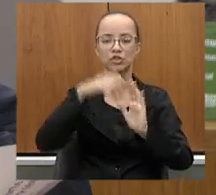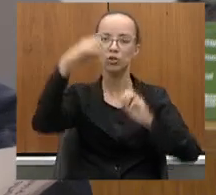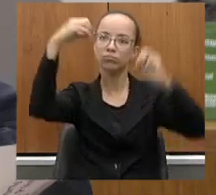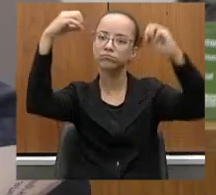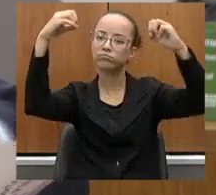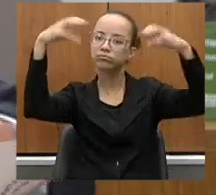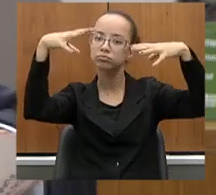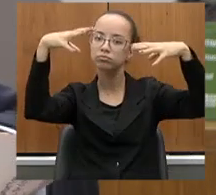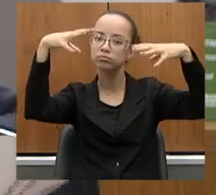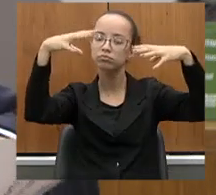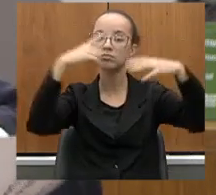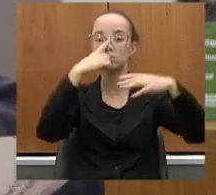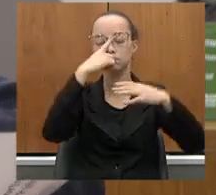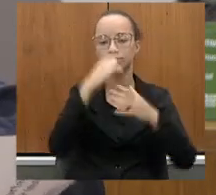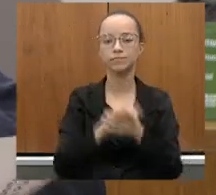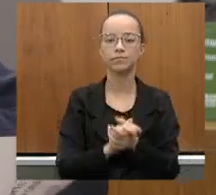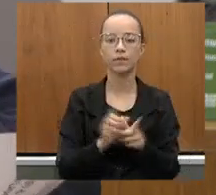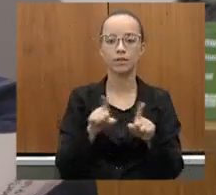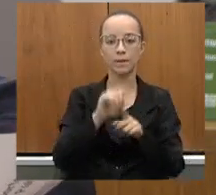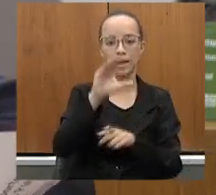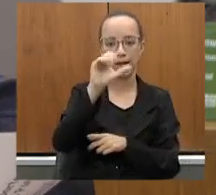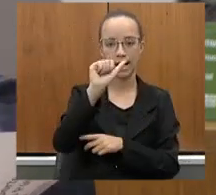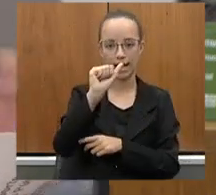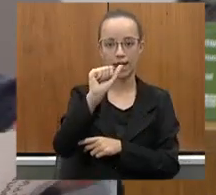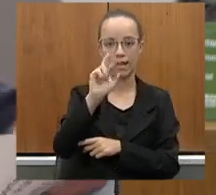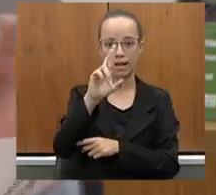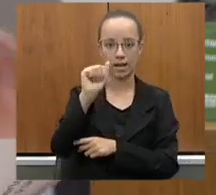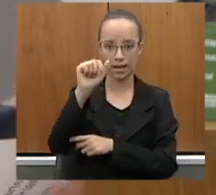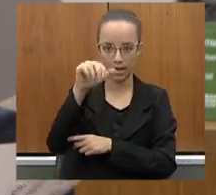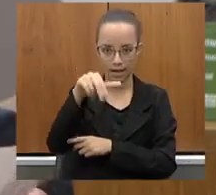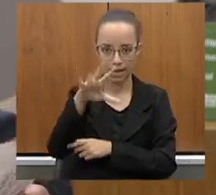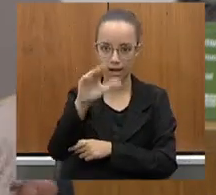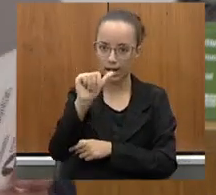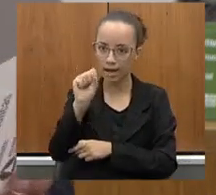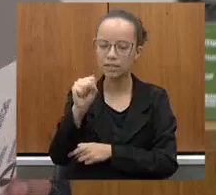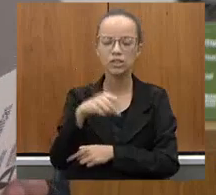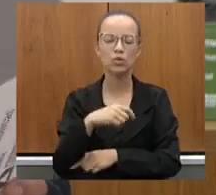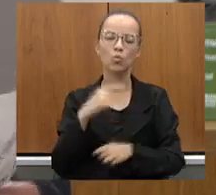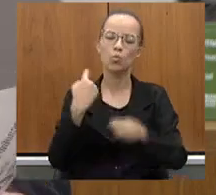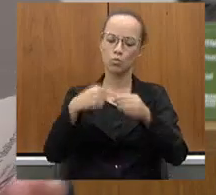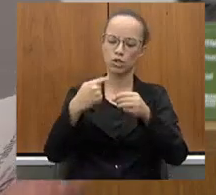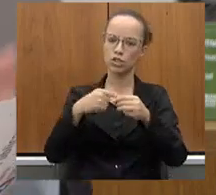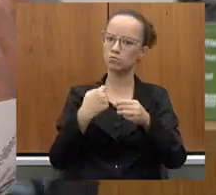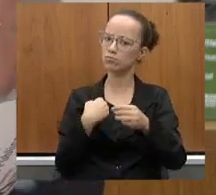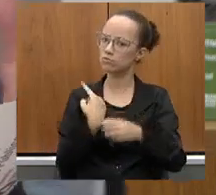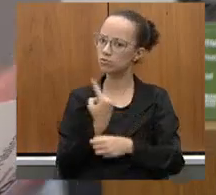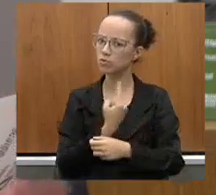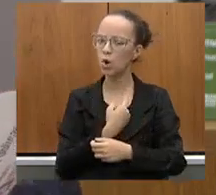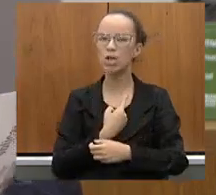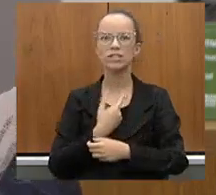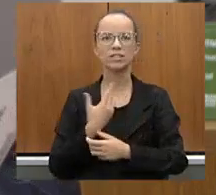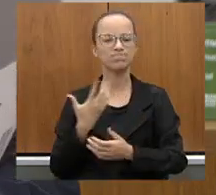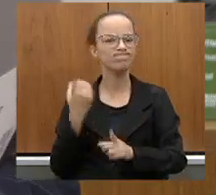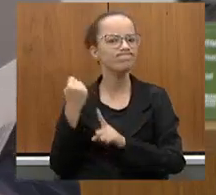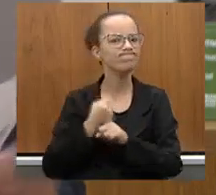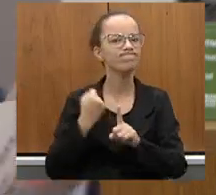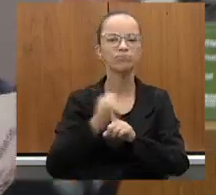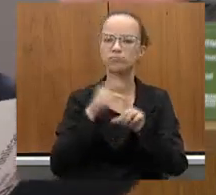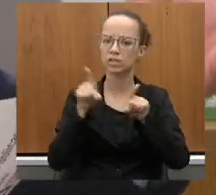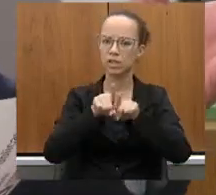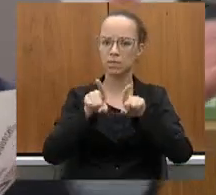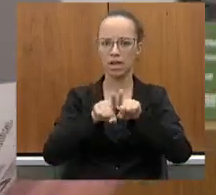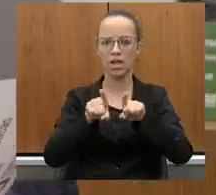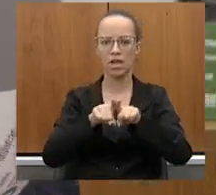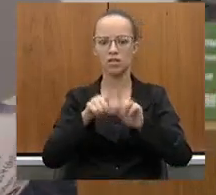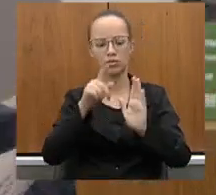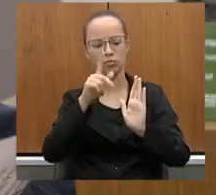Abade, Carrancas, Amenduri, municípios que fazemos muita questão mesmo de sempre defender através